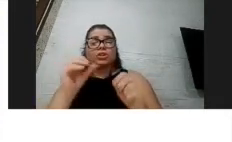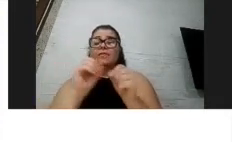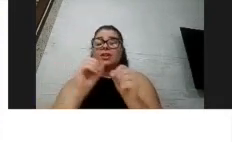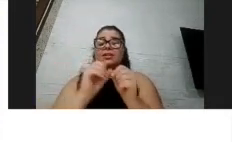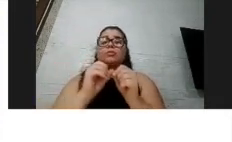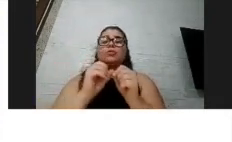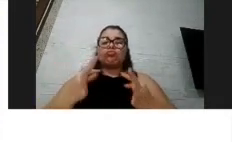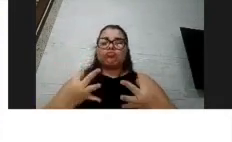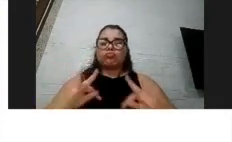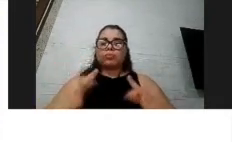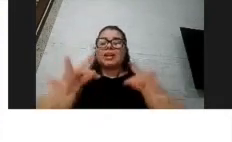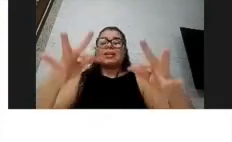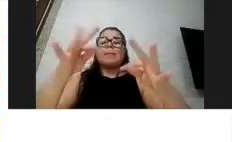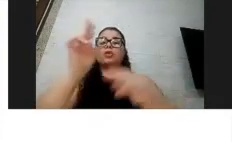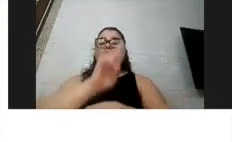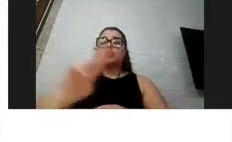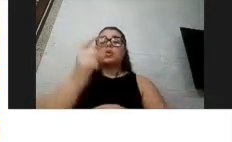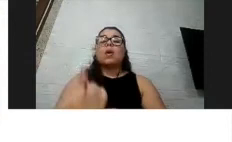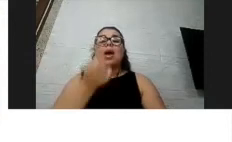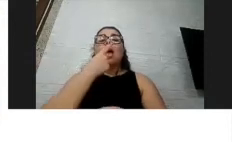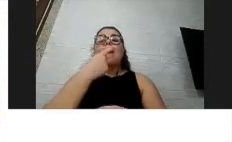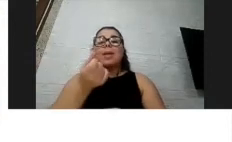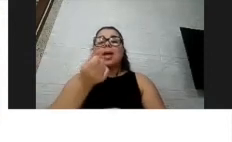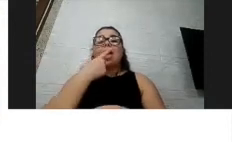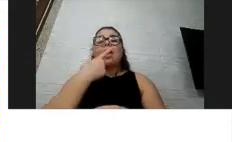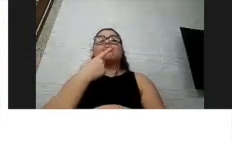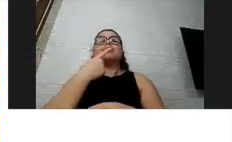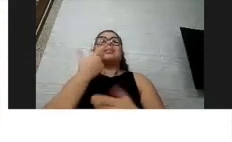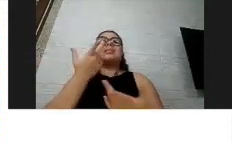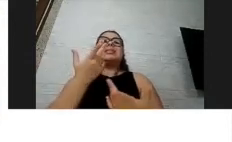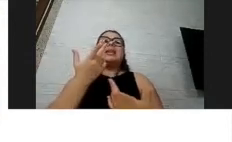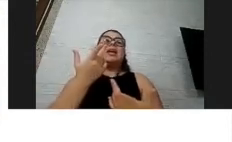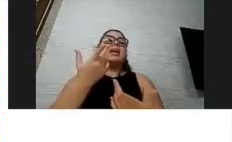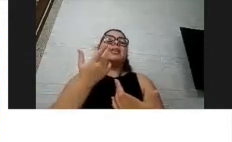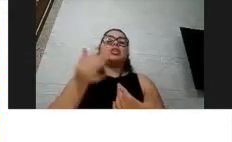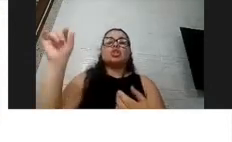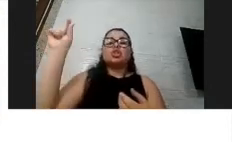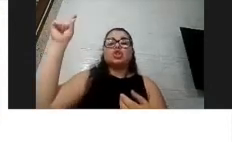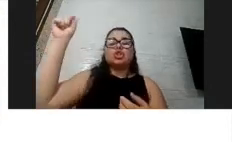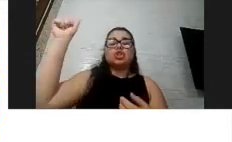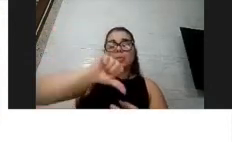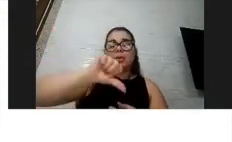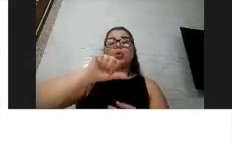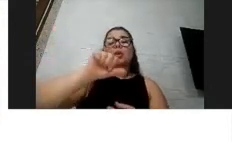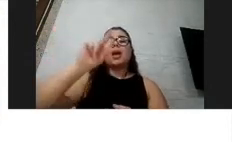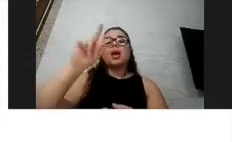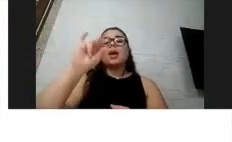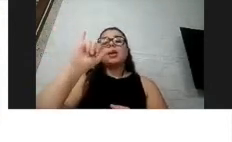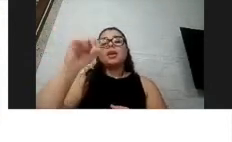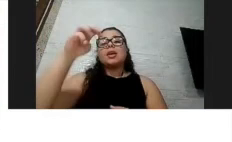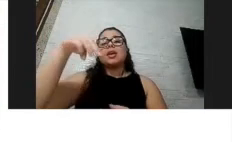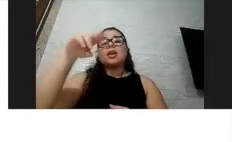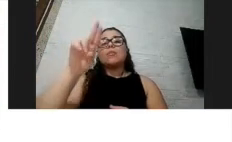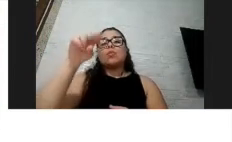que atrapalhe a imunidade, então isso a gente vai ter que pensar diferente, então assim, o que serve para uma pode